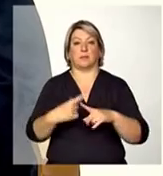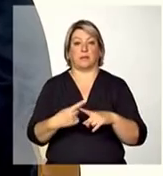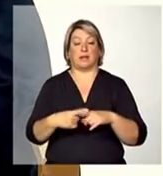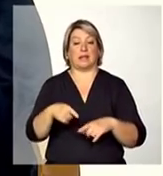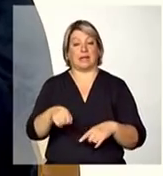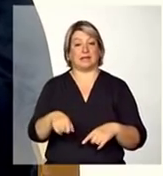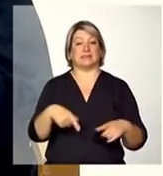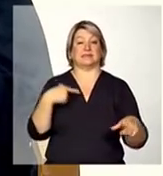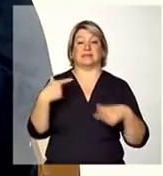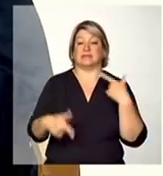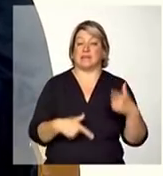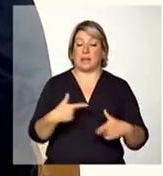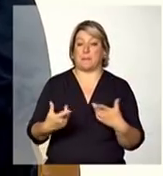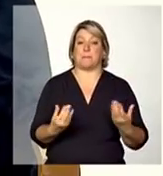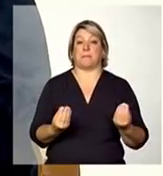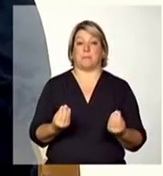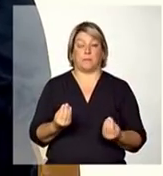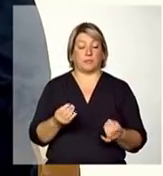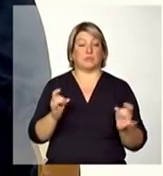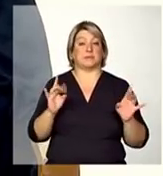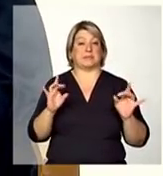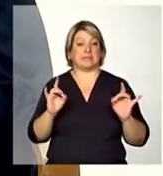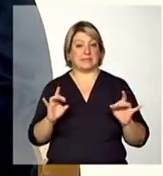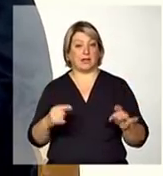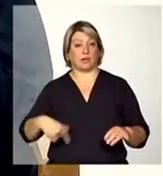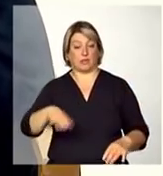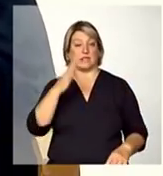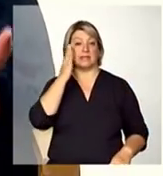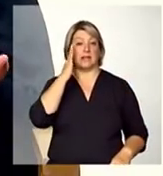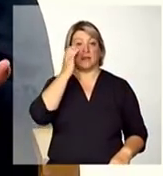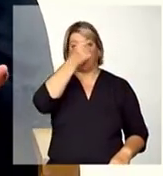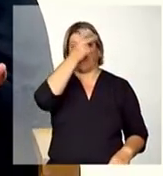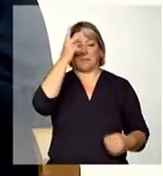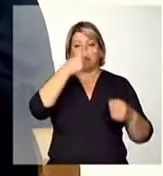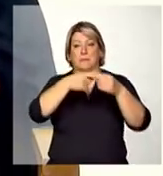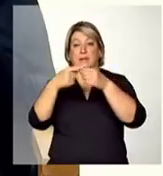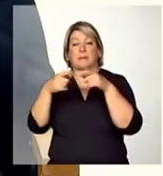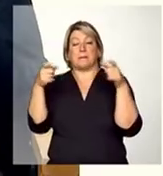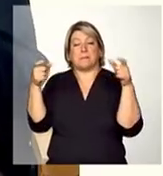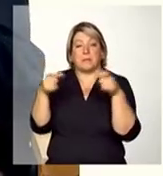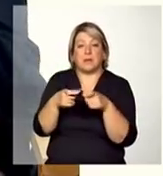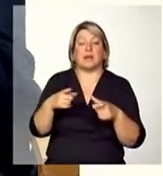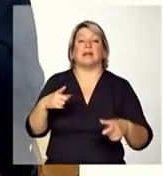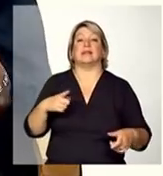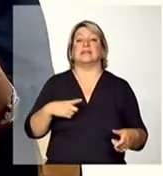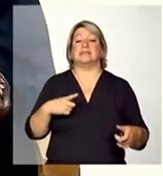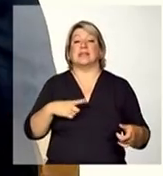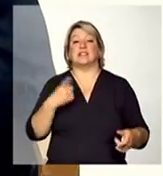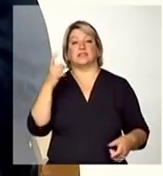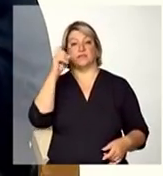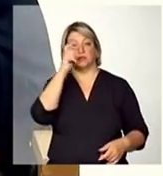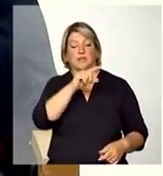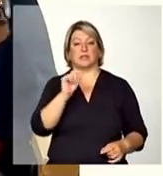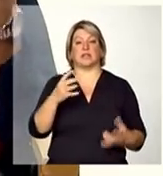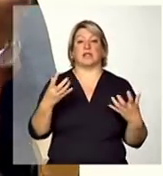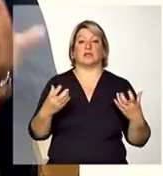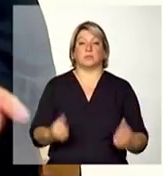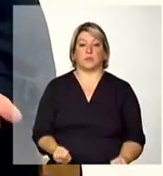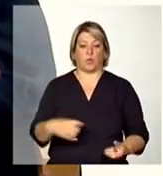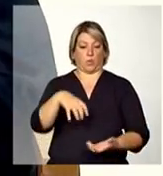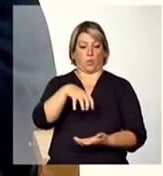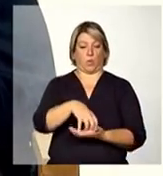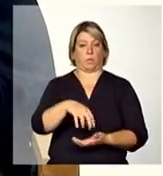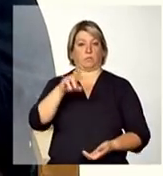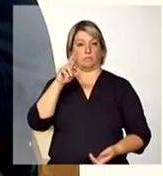muito complexo nós sabemos que os municípios menores eles têm menor capacidade de assumir realmente uma equipe de